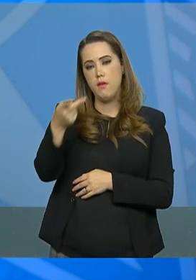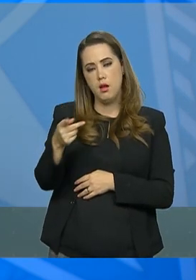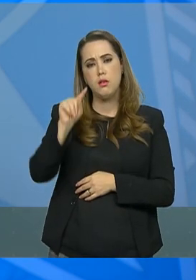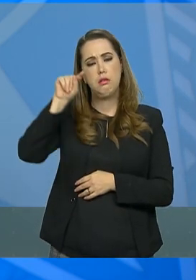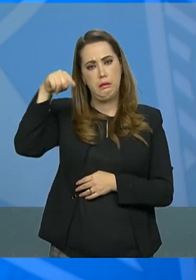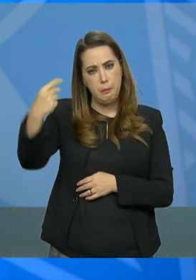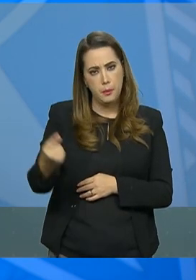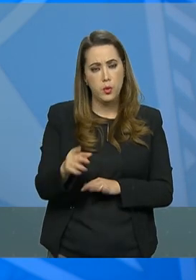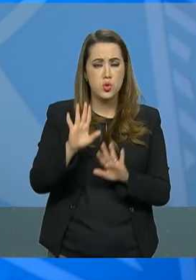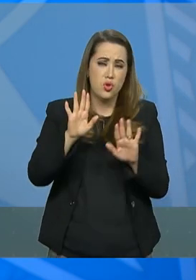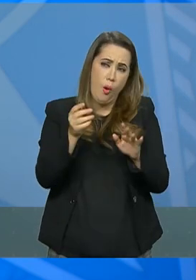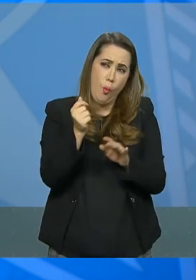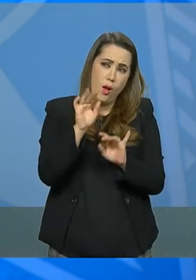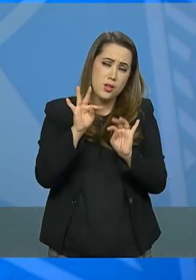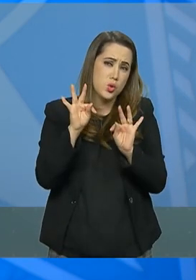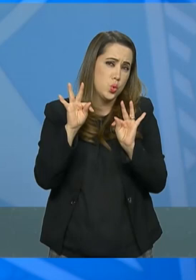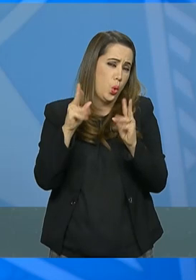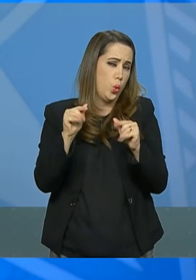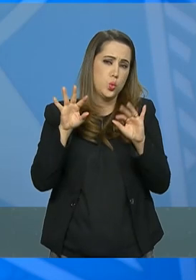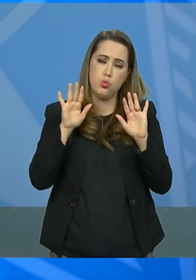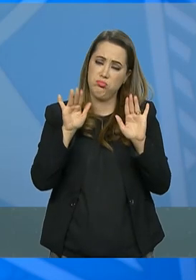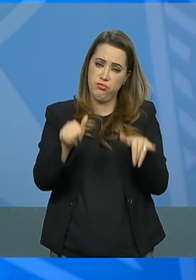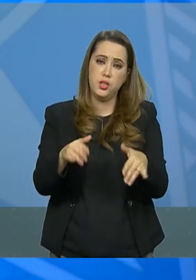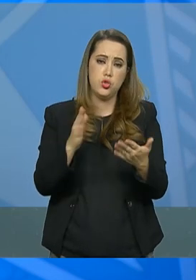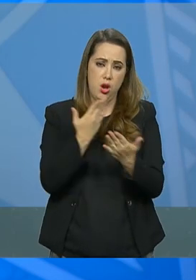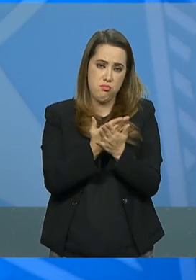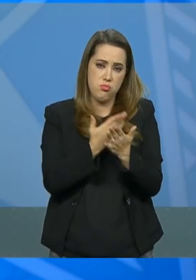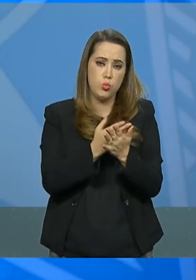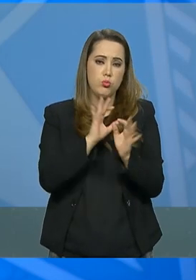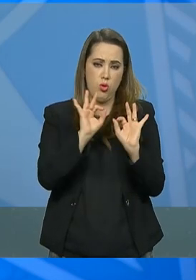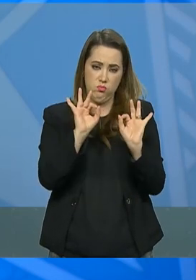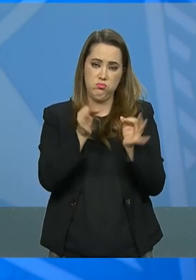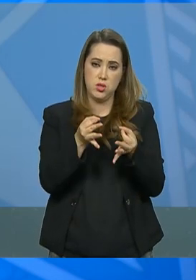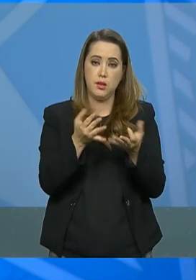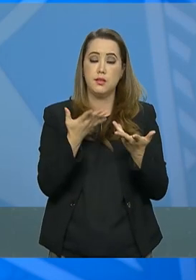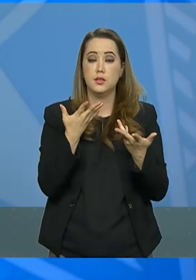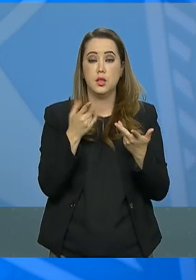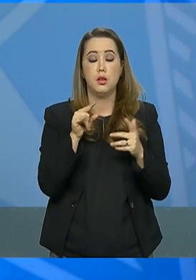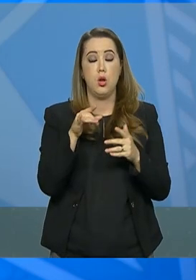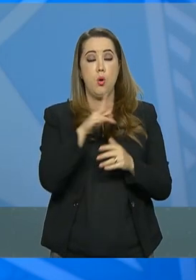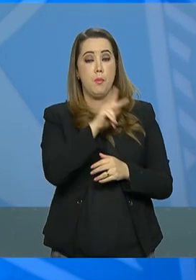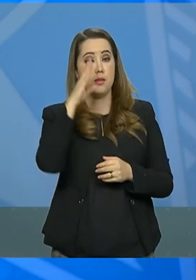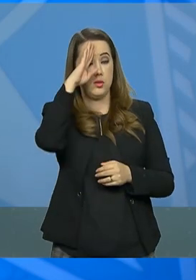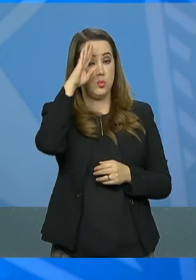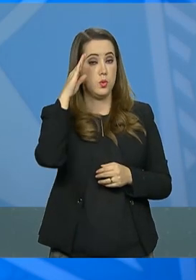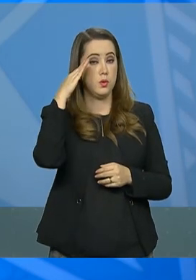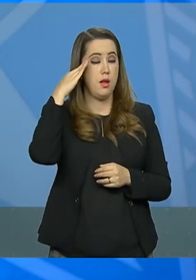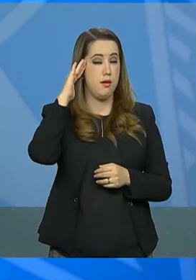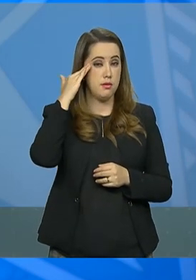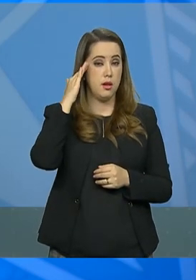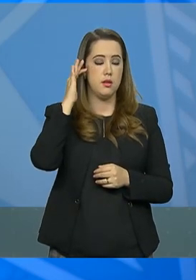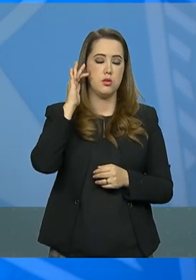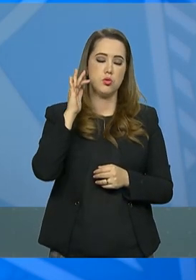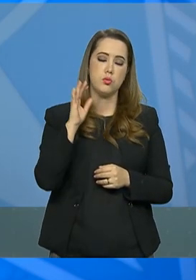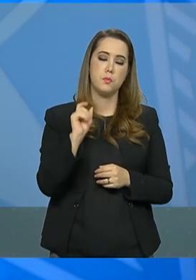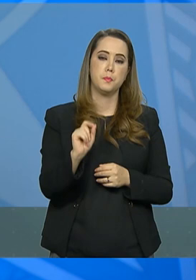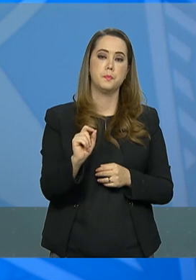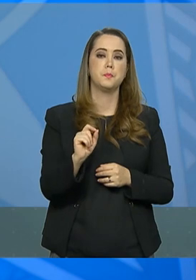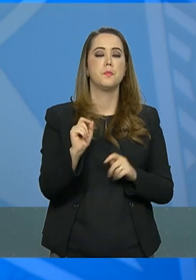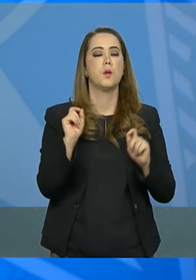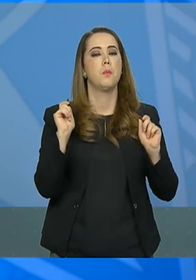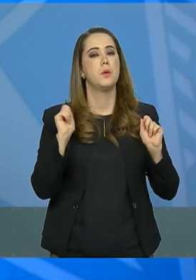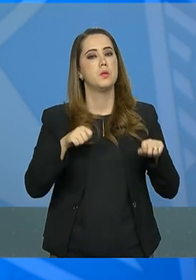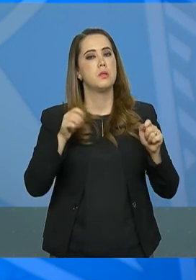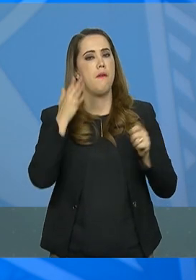Eles estão praticamente prontos. E, como eu disse, há um entendimento do governo, do presidente Bolsonaro, de que, se